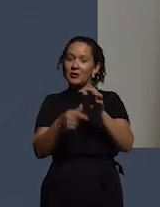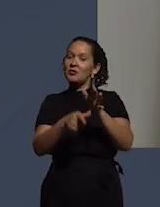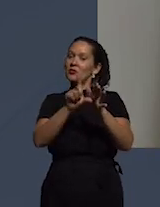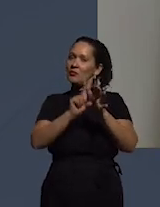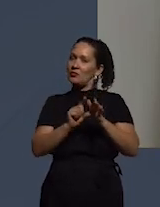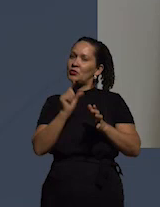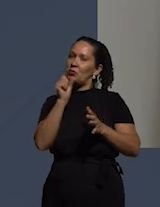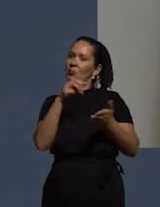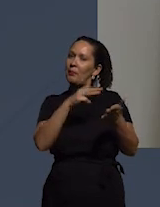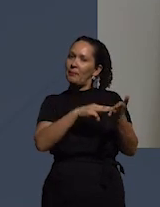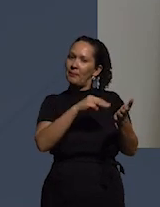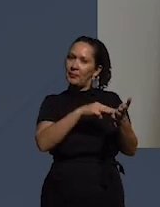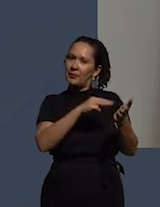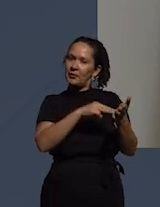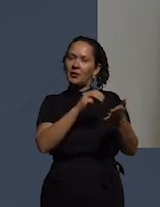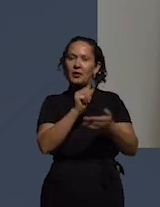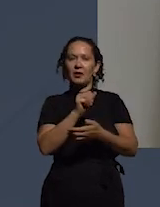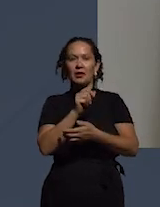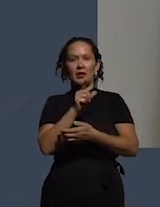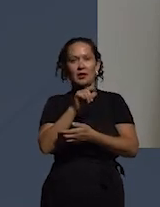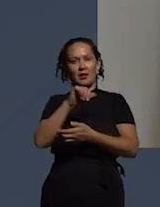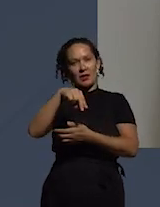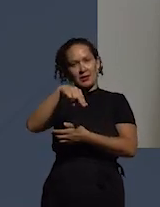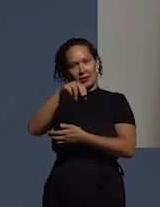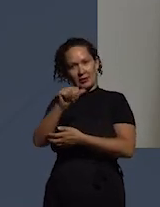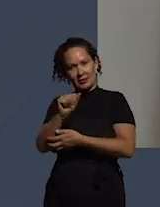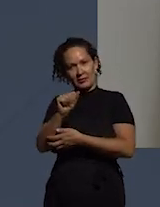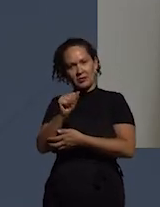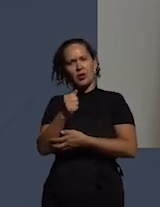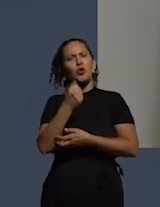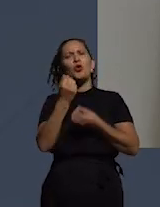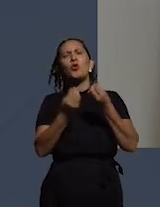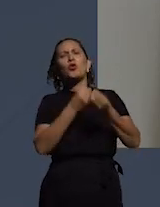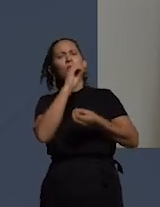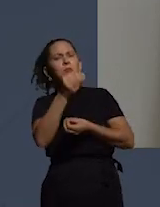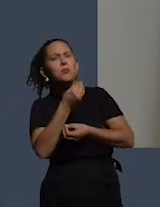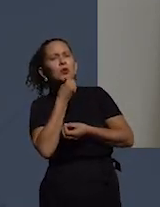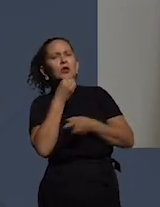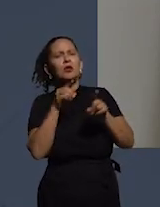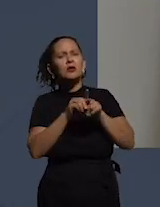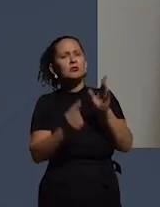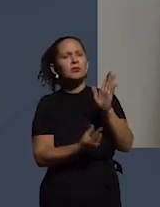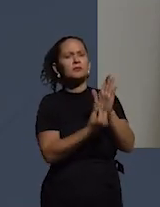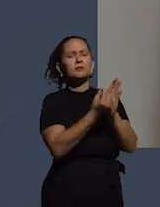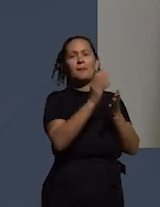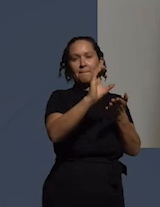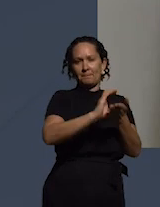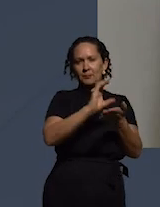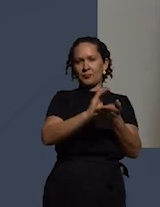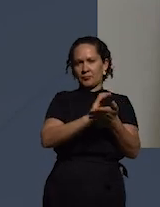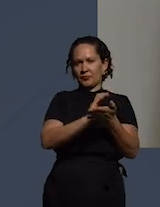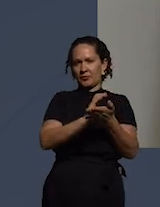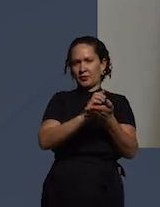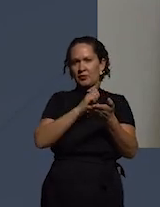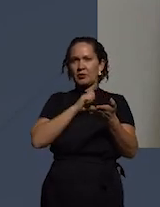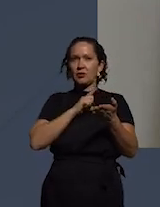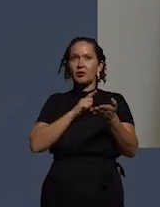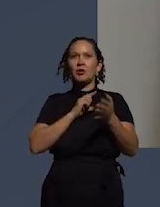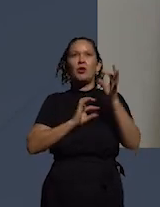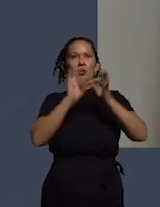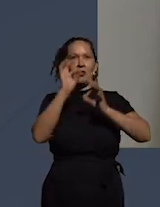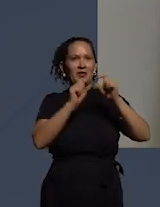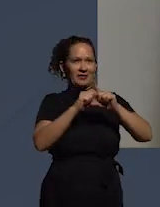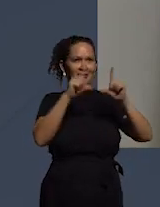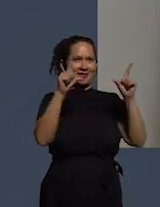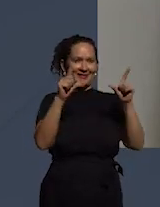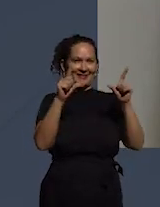metodologia da Alina sobre os recursos e as oportunidades deixa eu compartilhar aqui minha tela pode vir